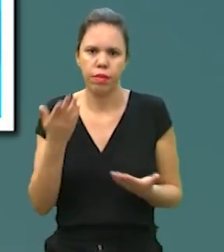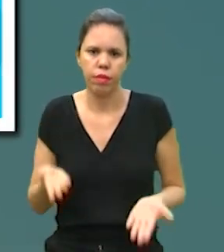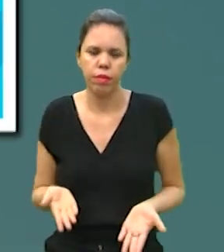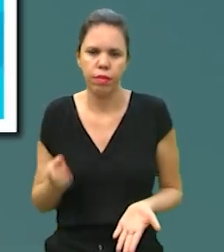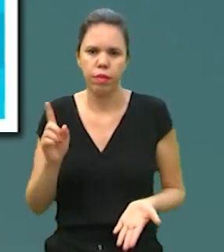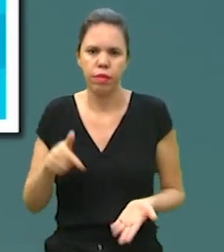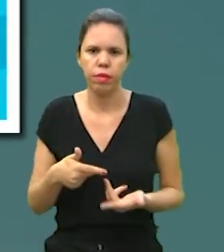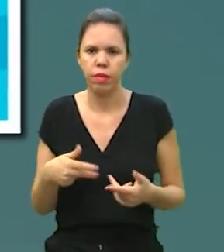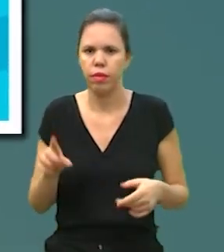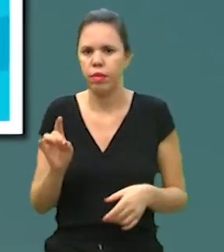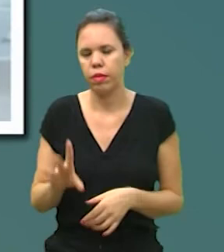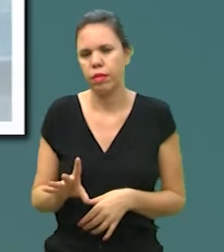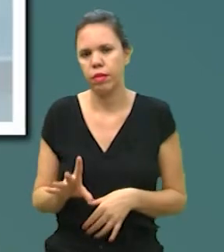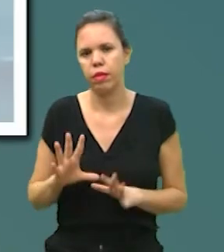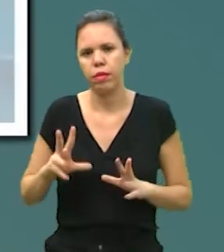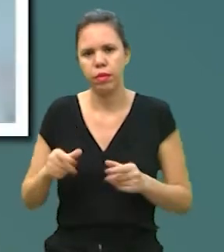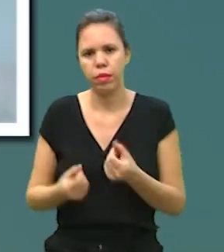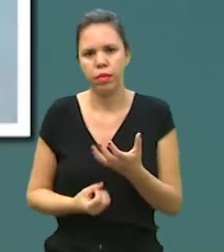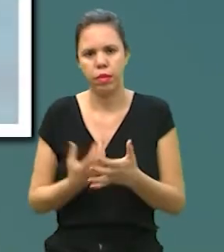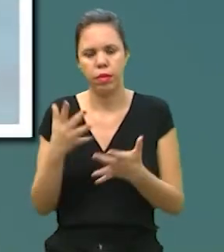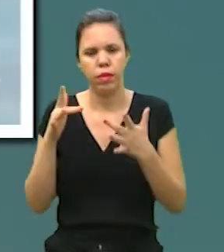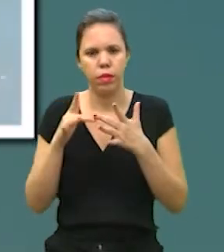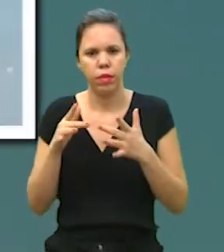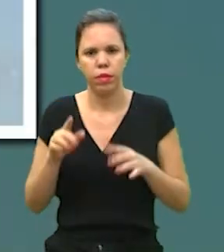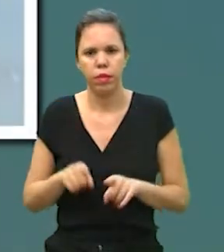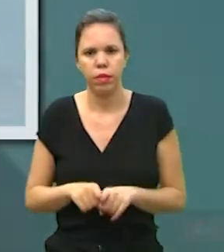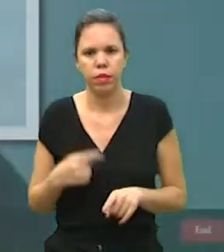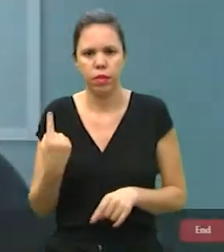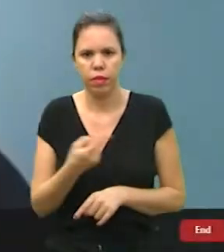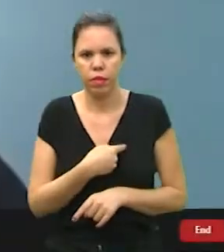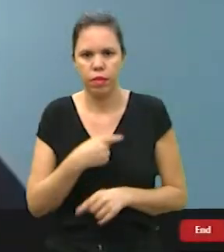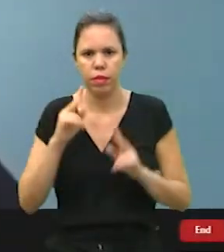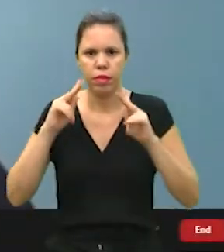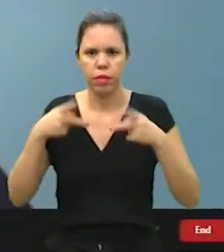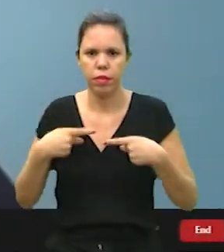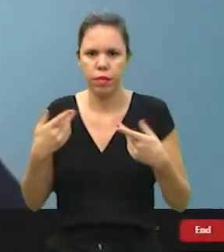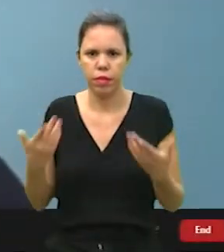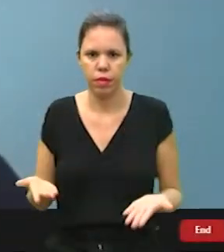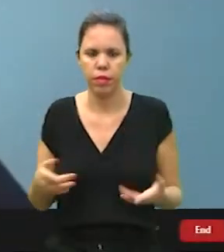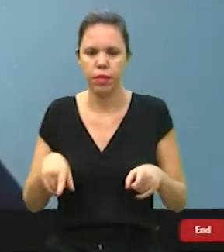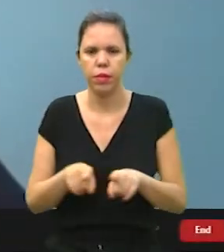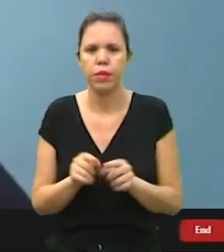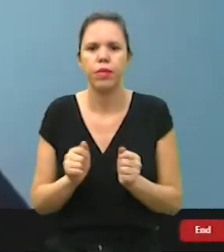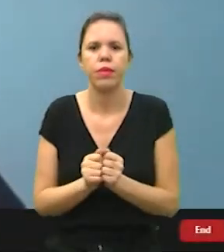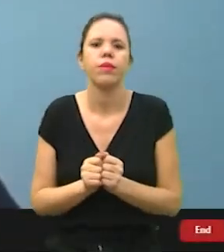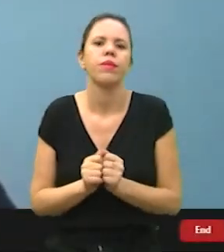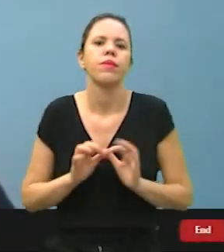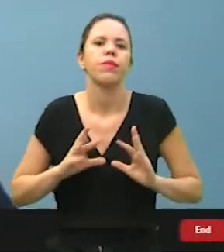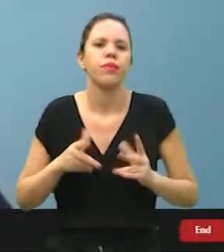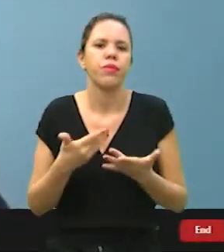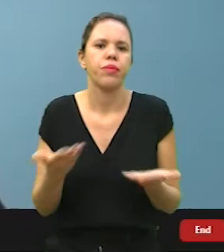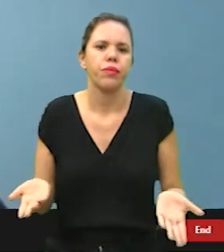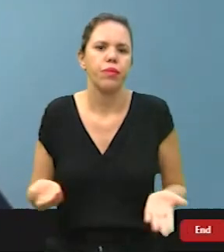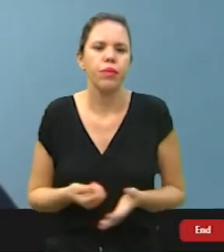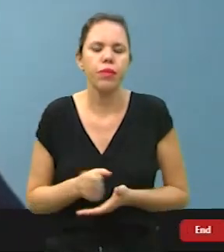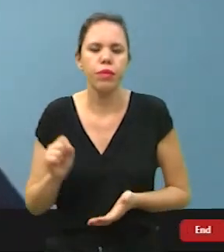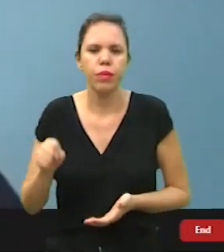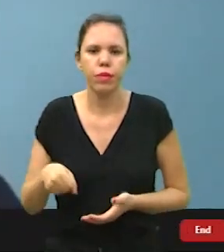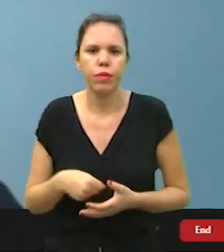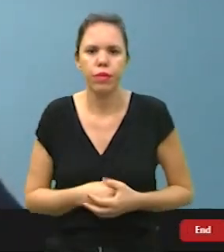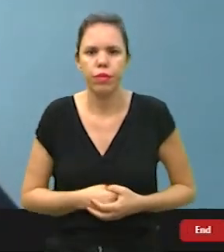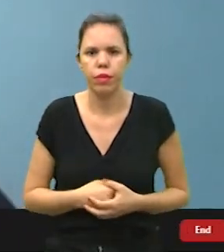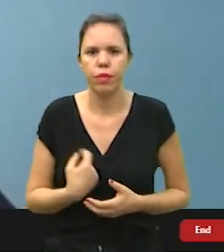falei, que é uma coisa só. Tudo está conectado e nós, seres humanos, estamos no meio de tudo isso.